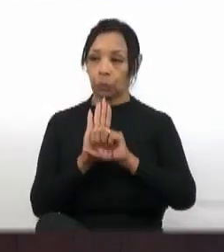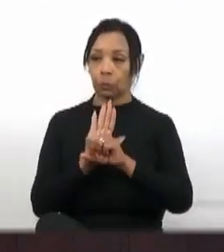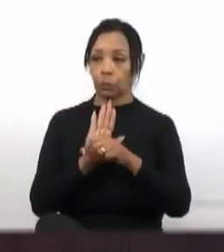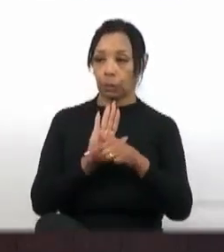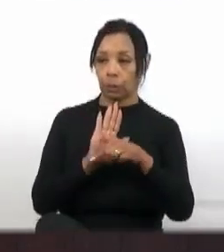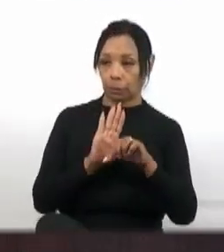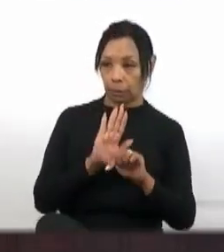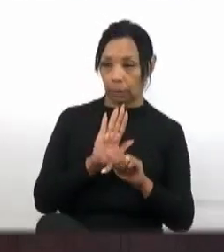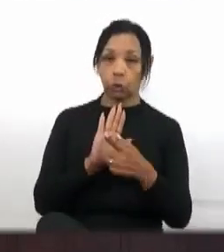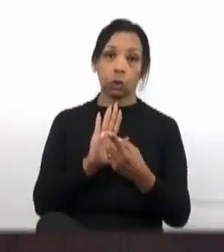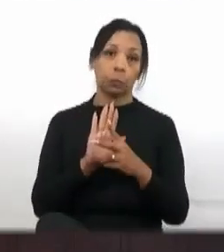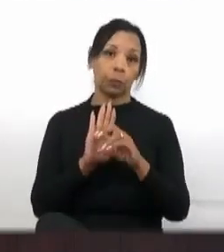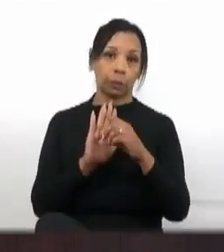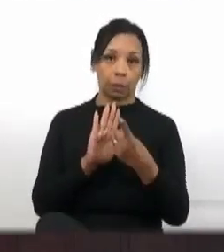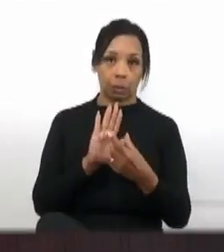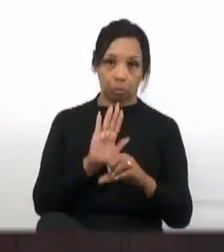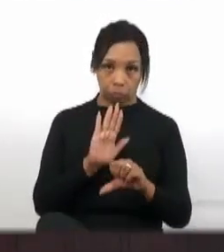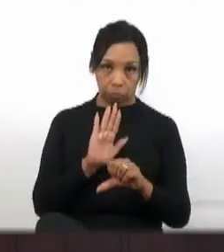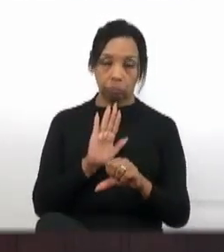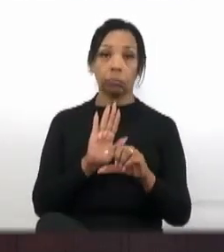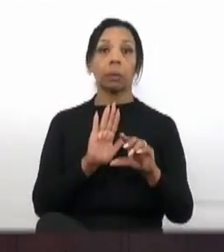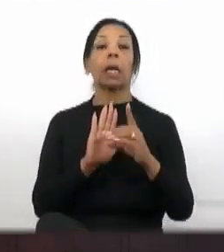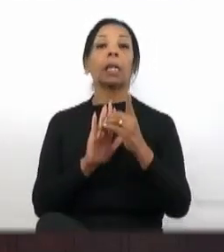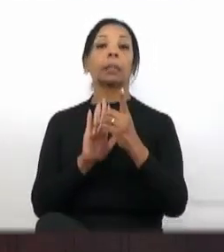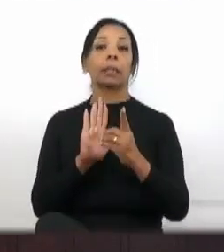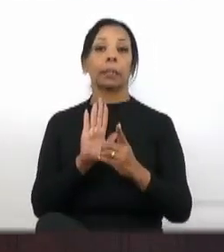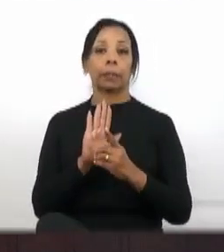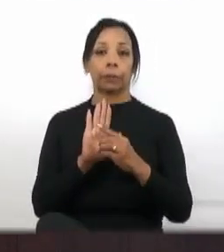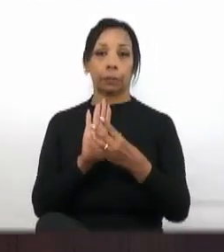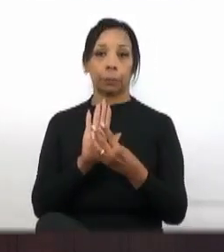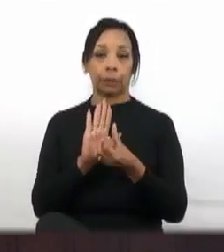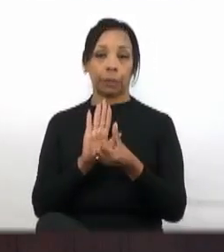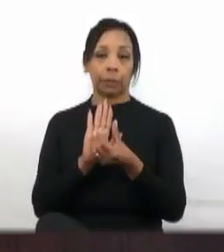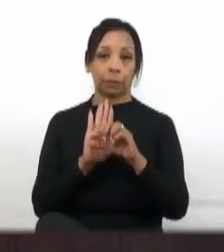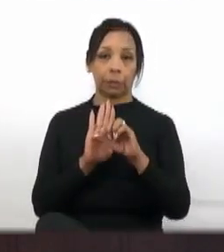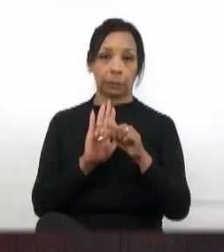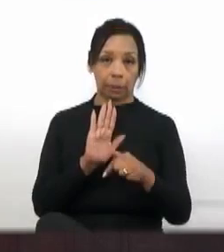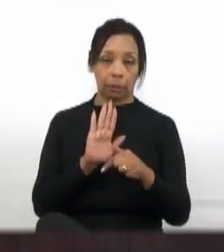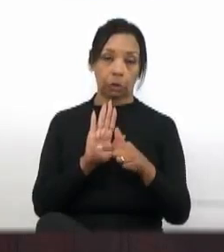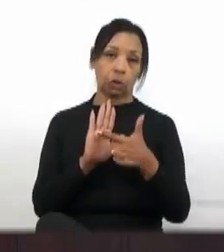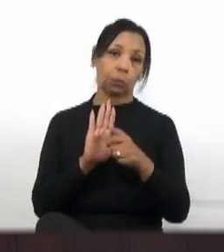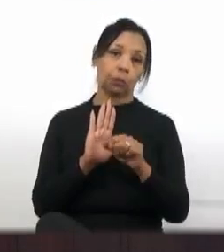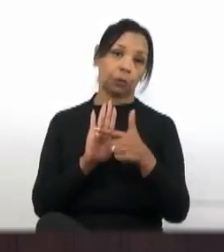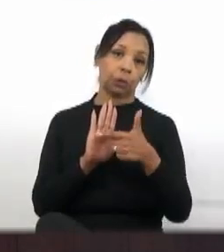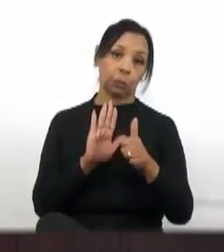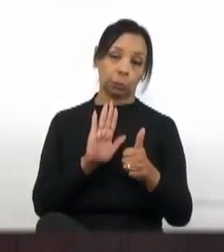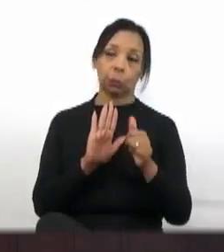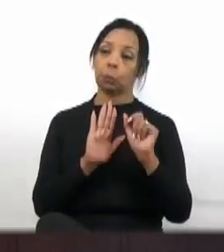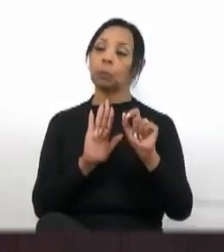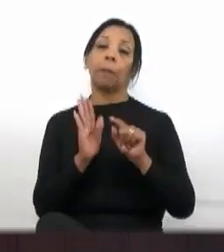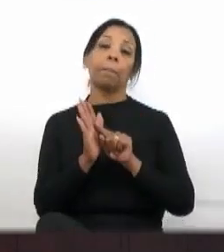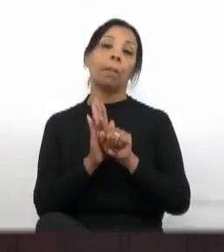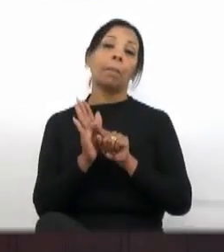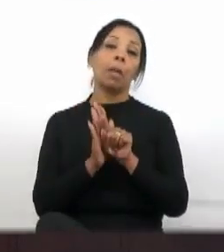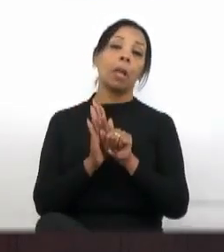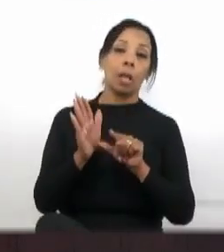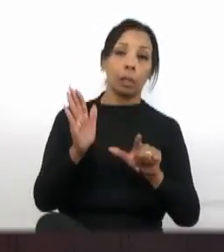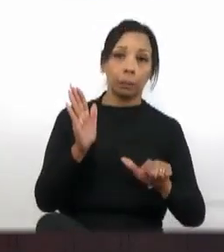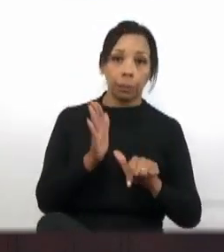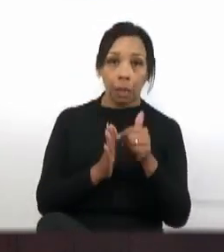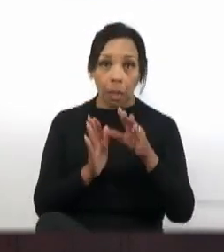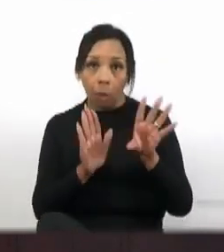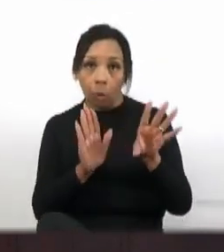2019, e decreto nº 3.607, de 2021. Consulta o primeiro secretário sobre a existência de emendas.